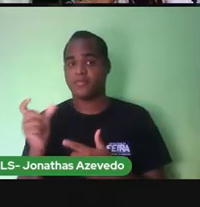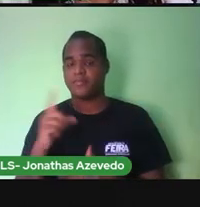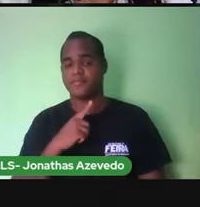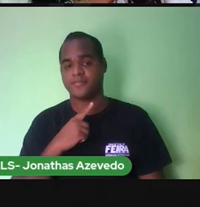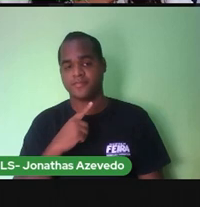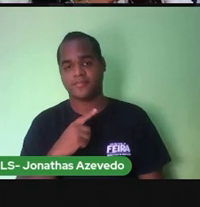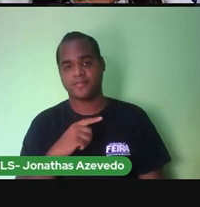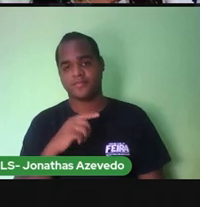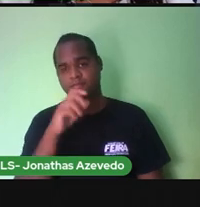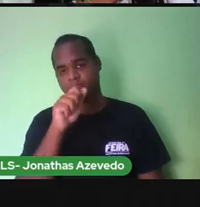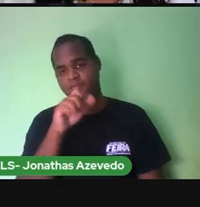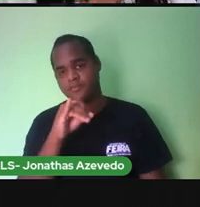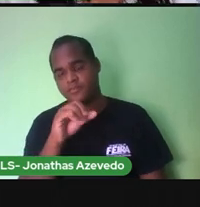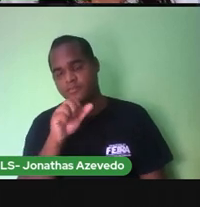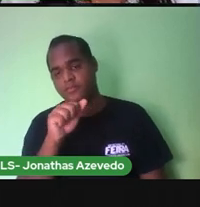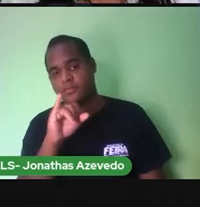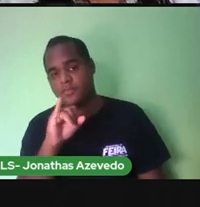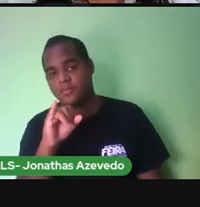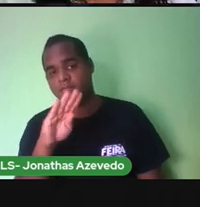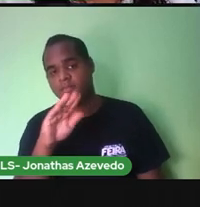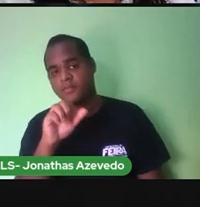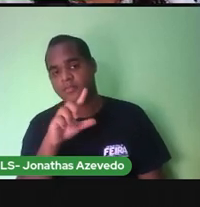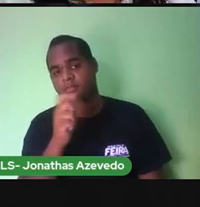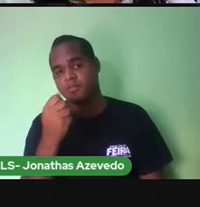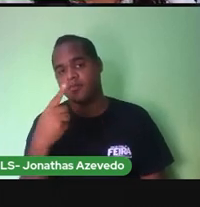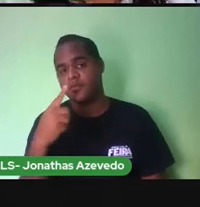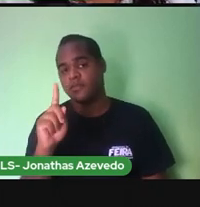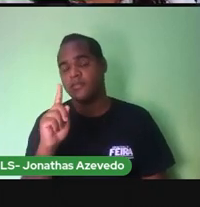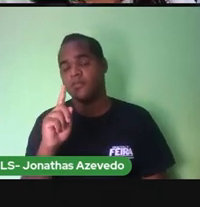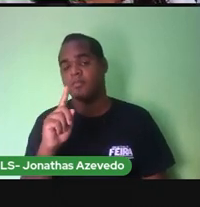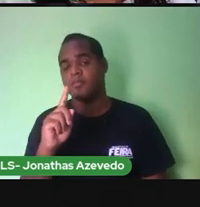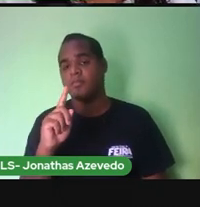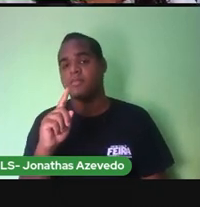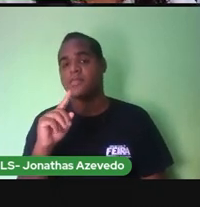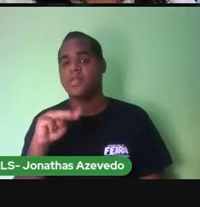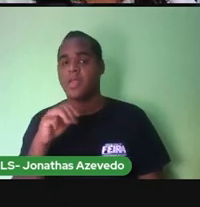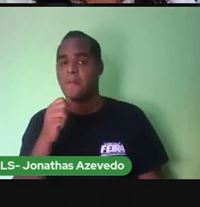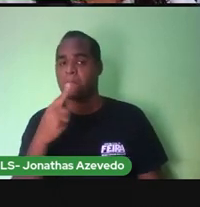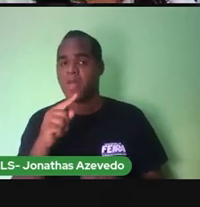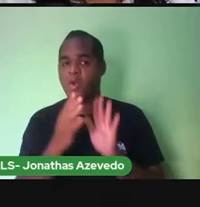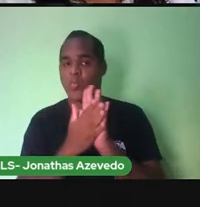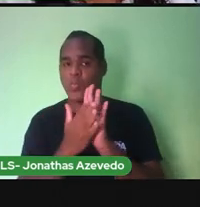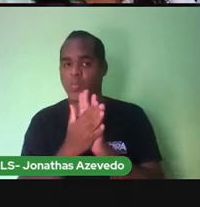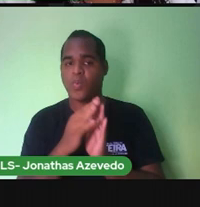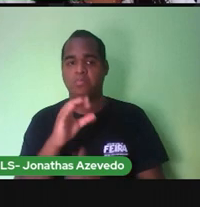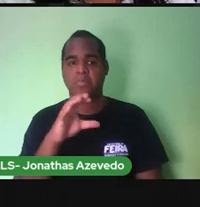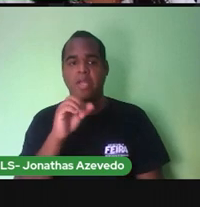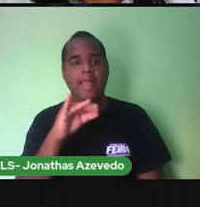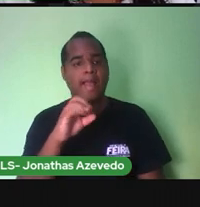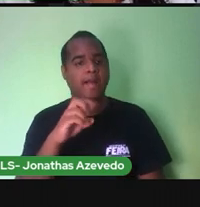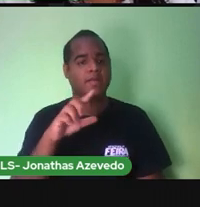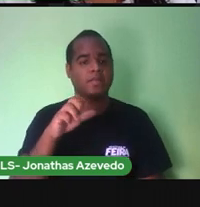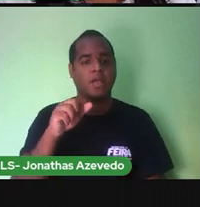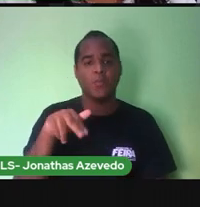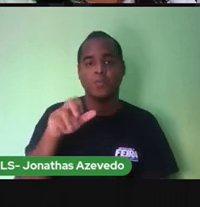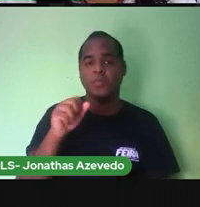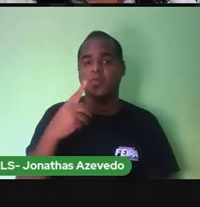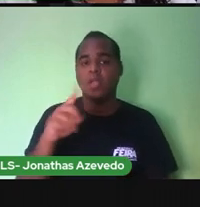Cai, cai, balão. Aqui na minha mão. Não cai, não. Não cai, não. Não cai, não.